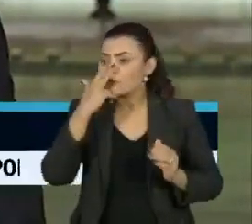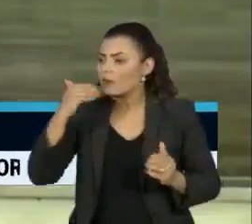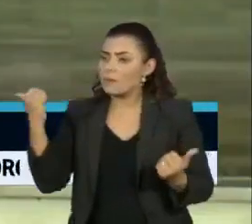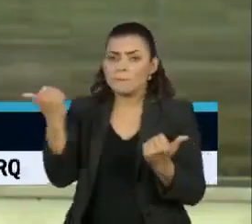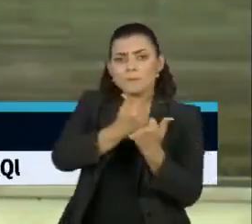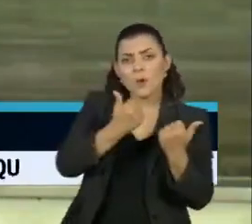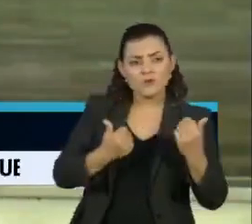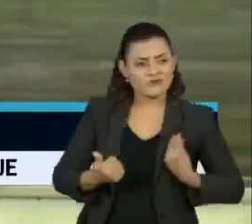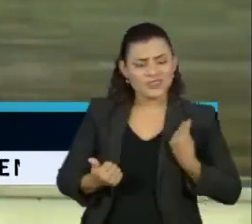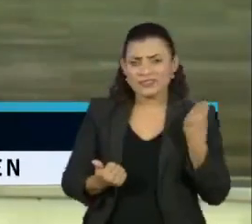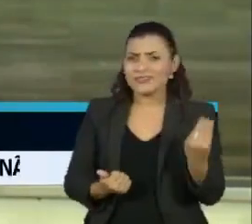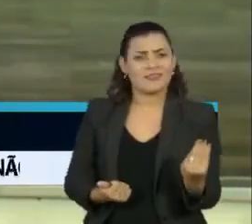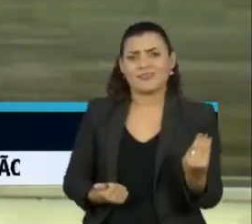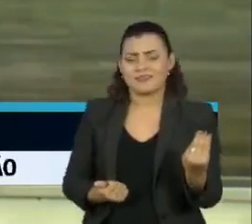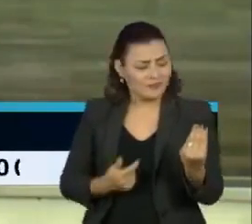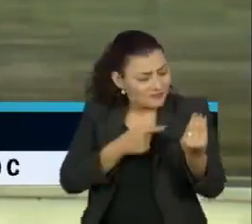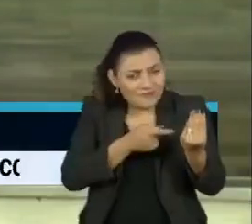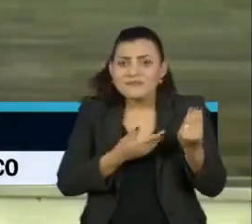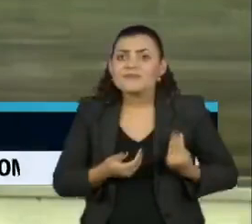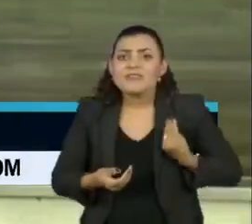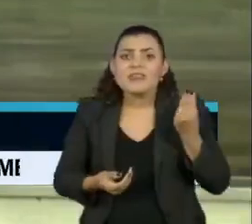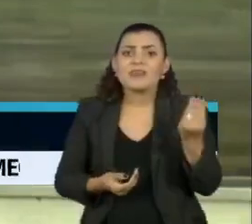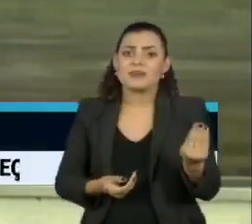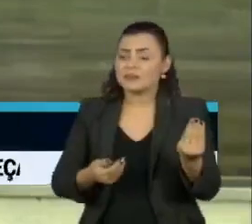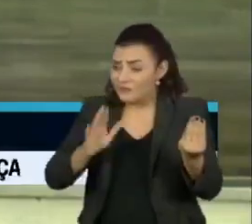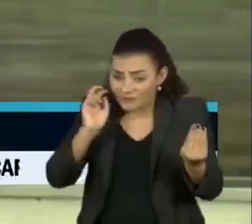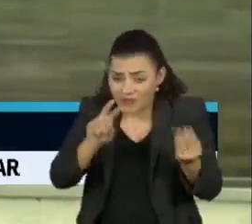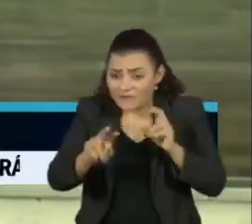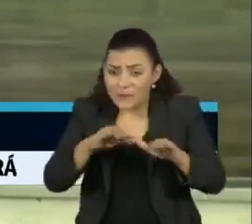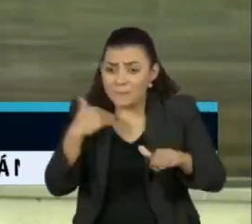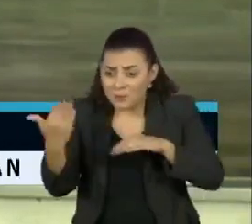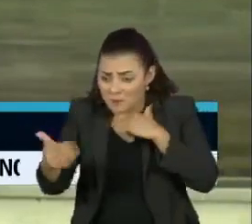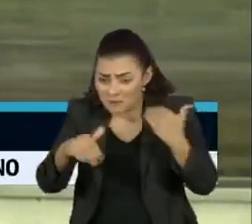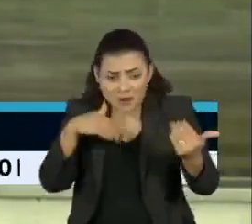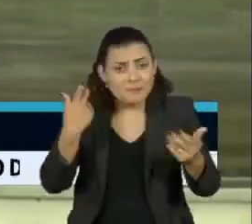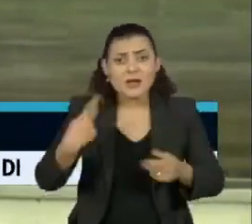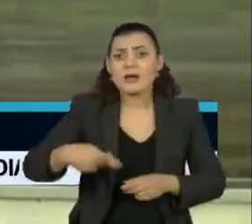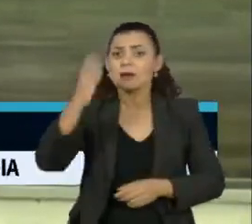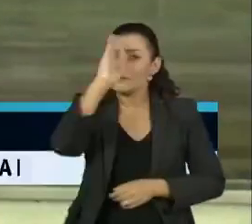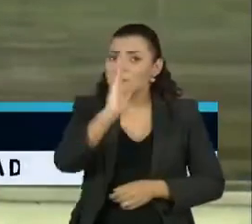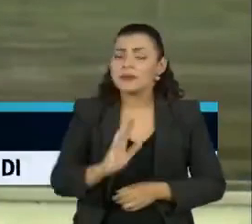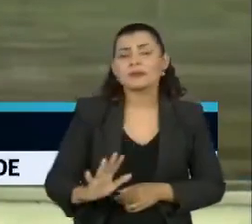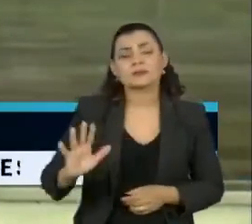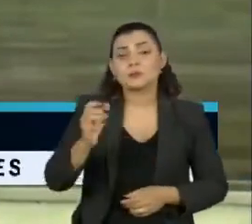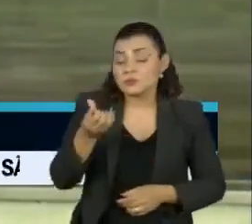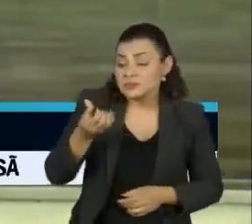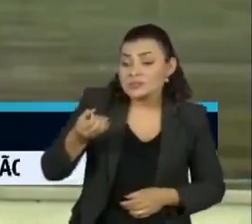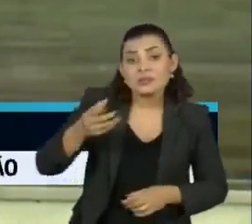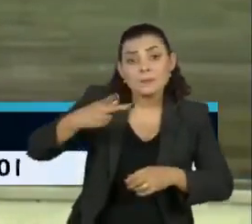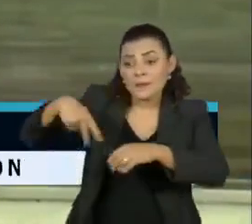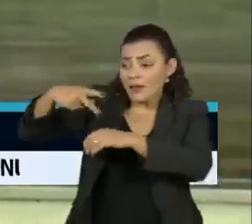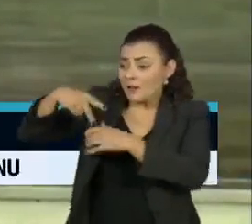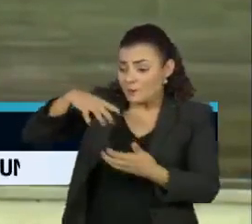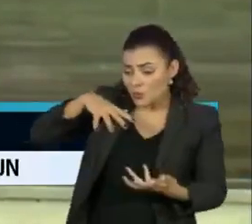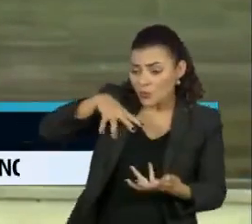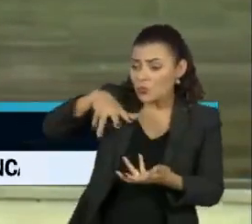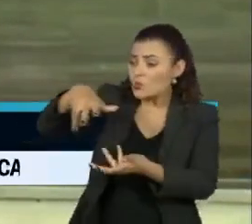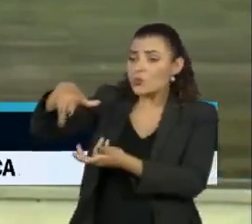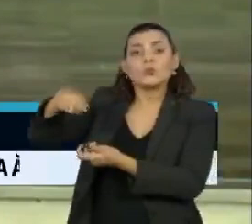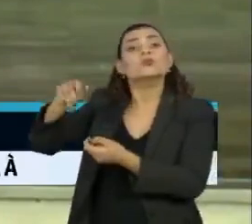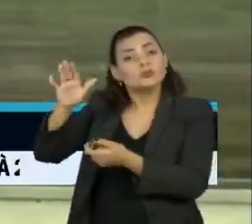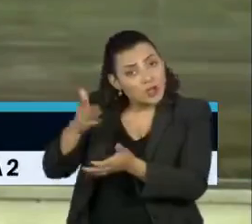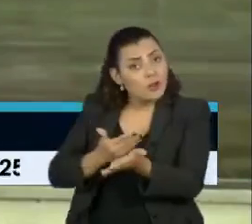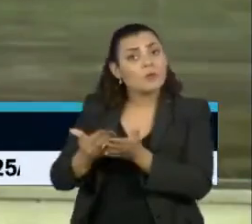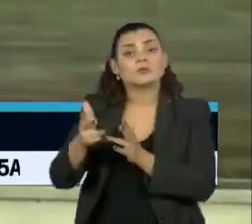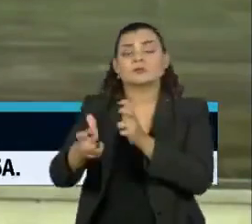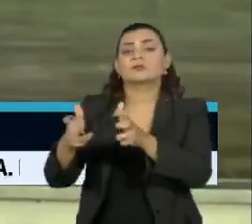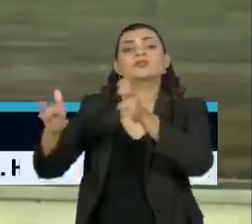à vida. Olhem as perdas que estamos tendo no Brasil. Mais de 60 países do mundo já